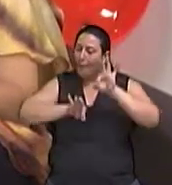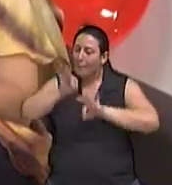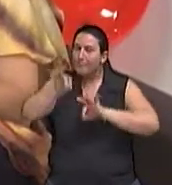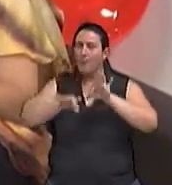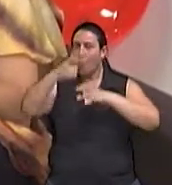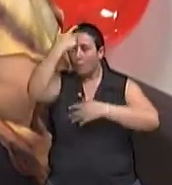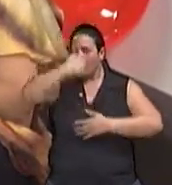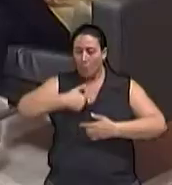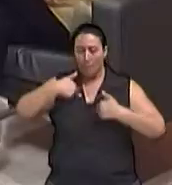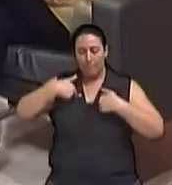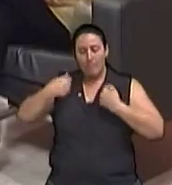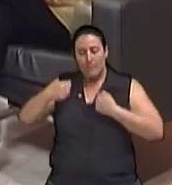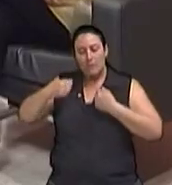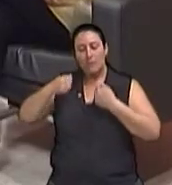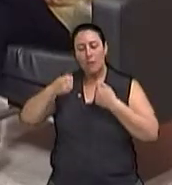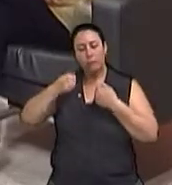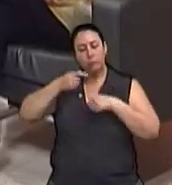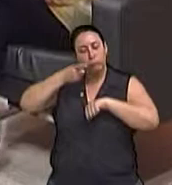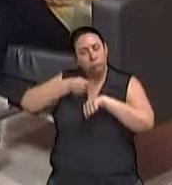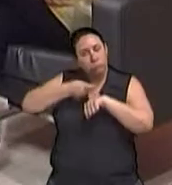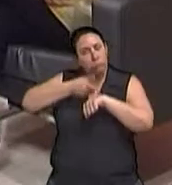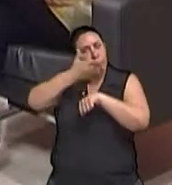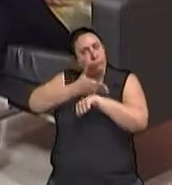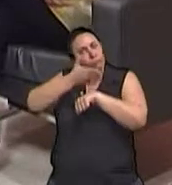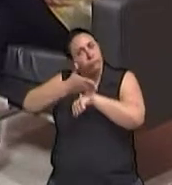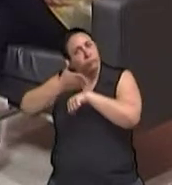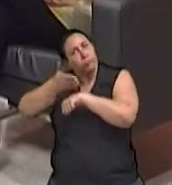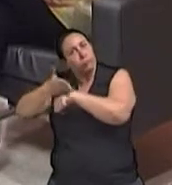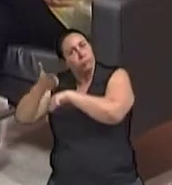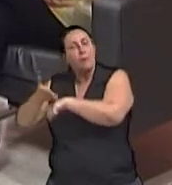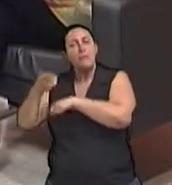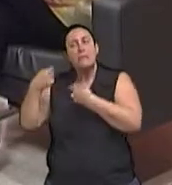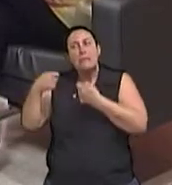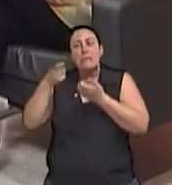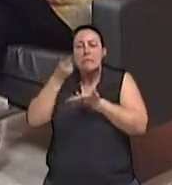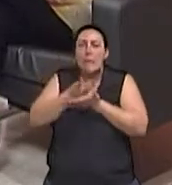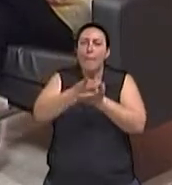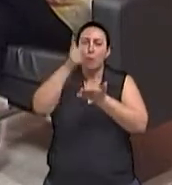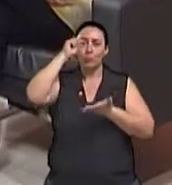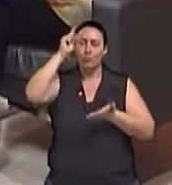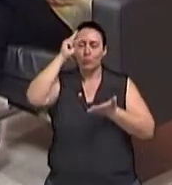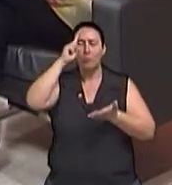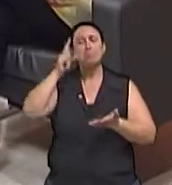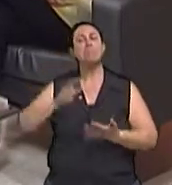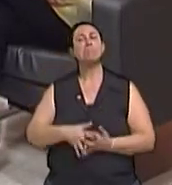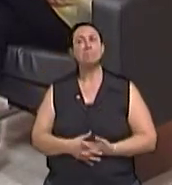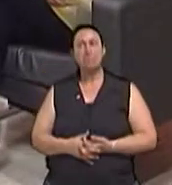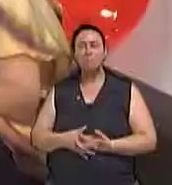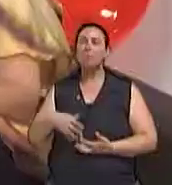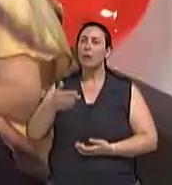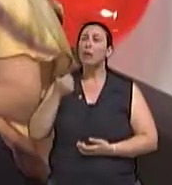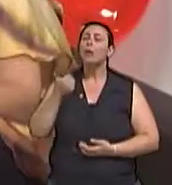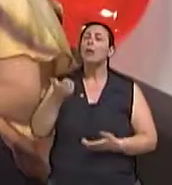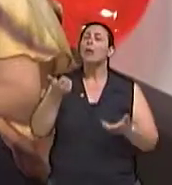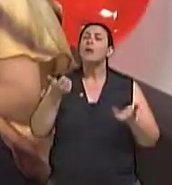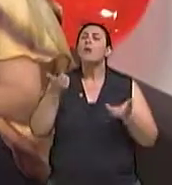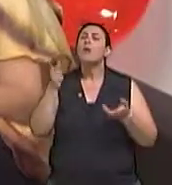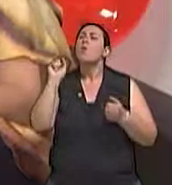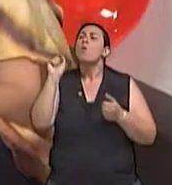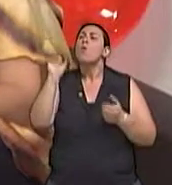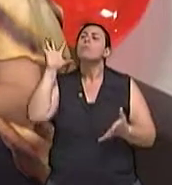rotina que vai me beneficiar. Exatamente. Também é autoconhecimento, né, doutor? Também é autoconhecimento. eu falava antes, né? Bom, então aqui, quais são os sintomas